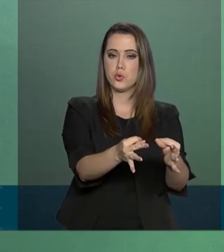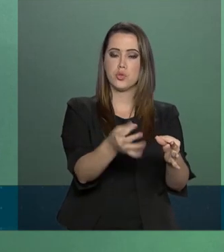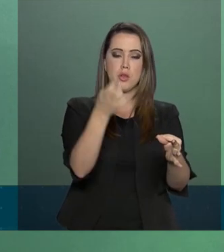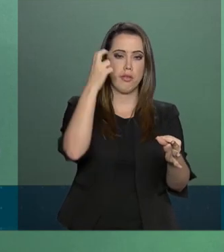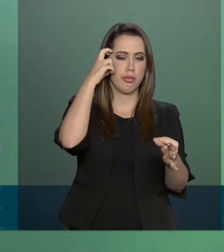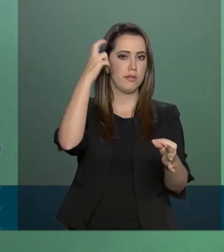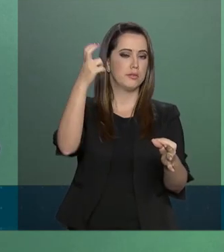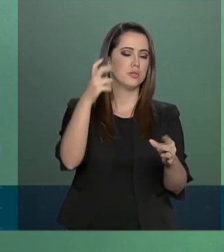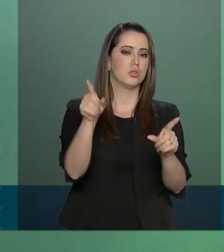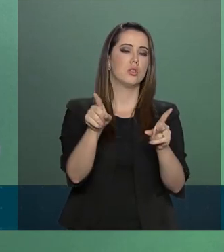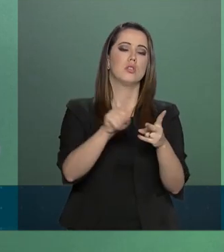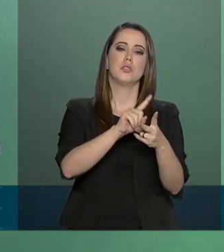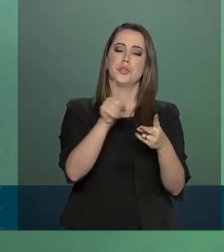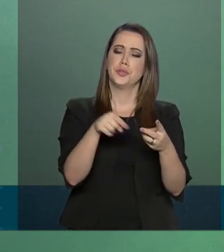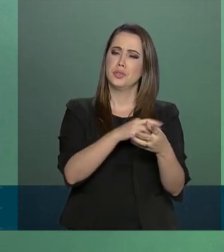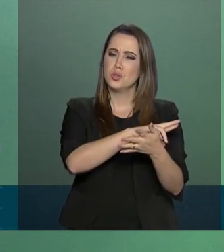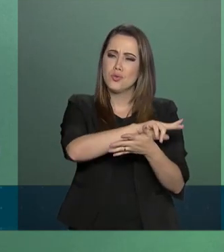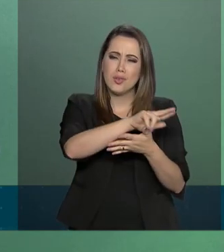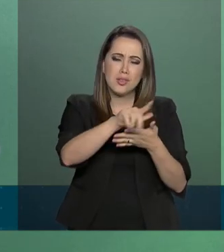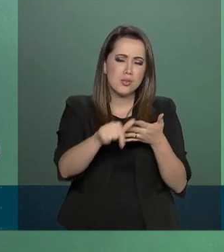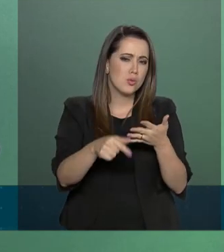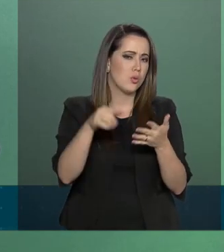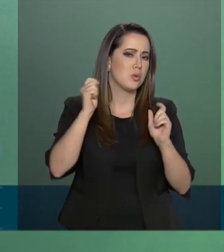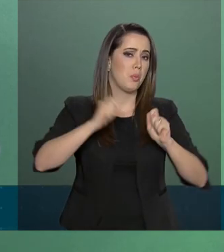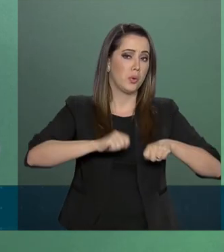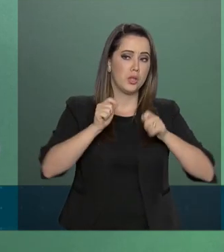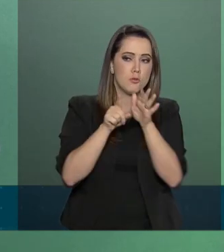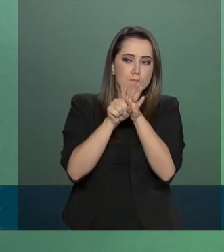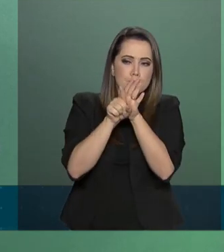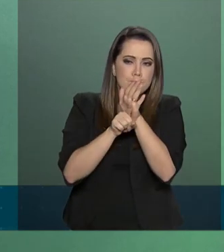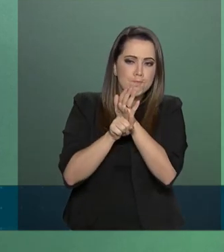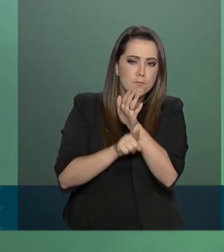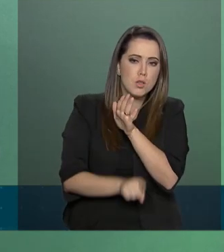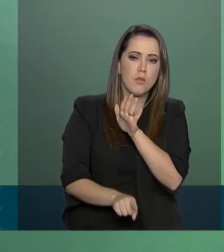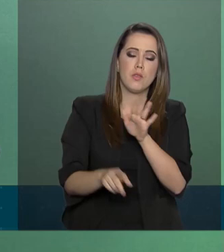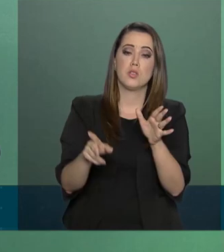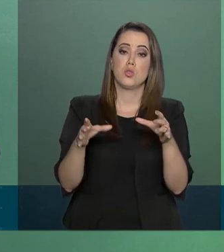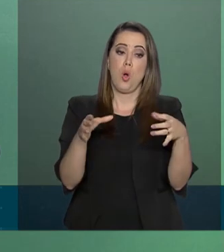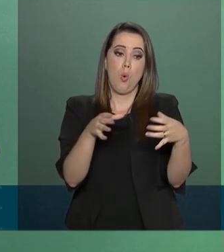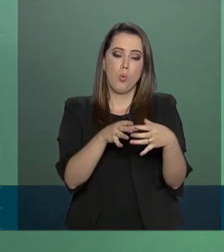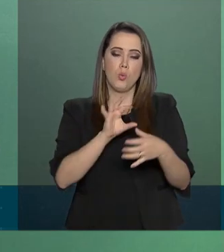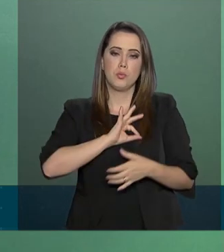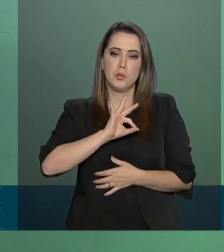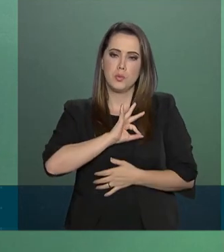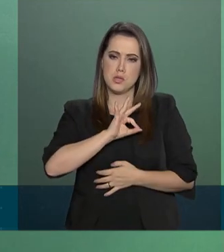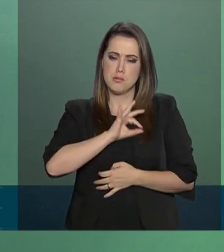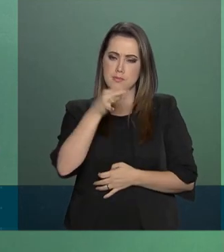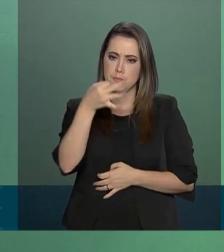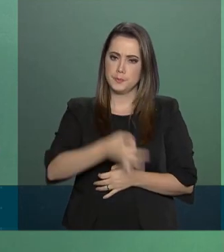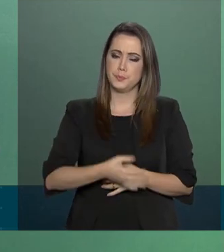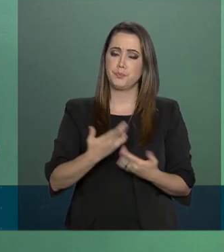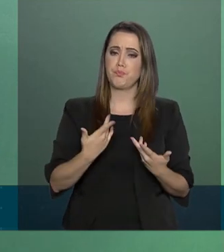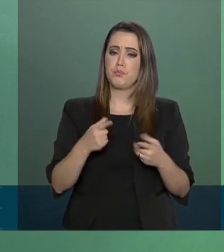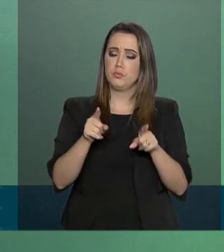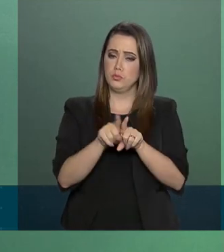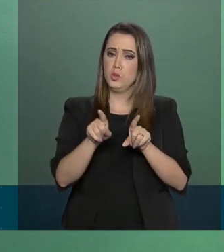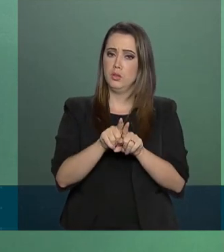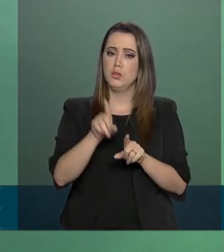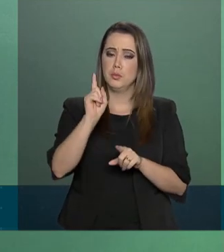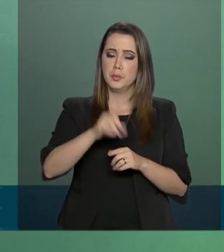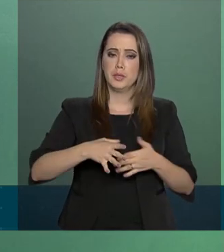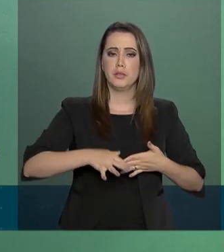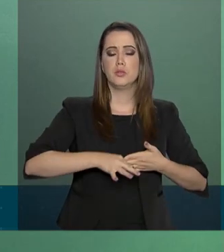inteligência e capacidade investigativa das forças policiais e será o